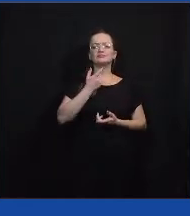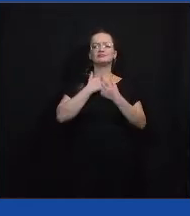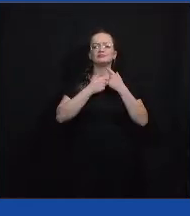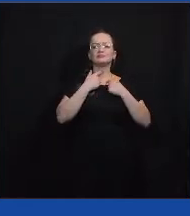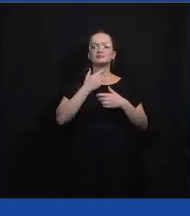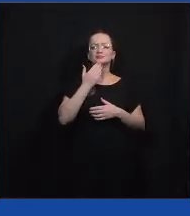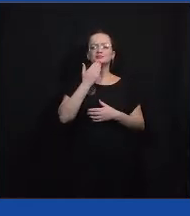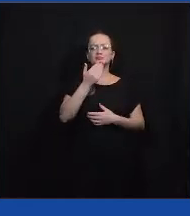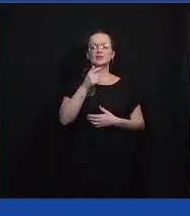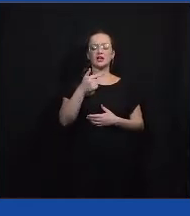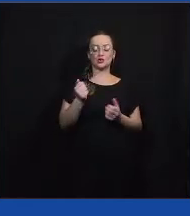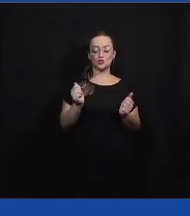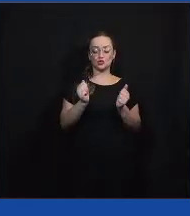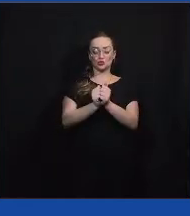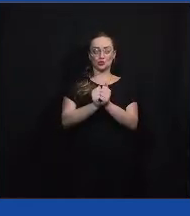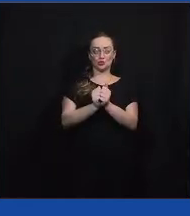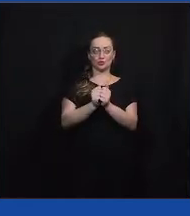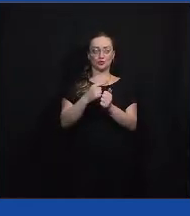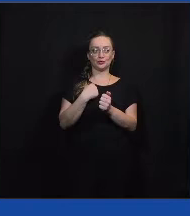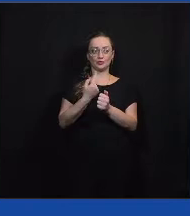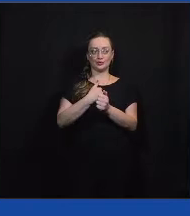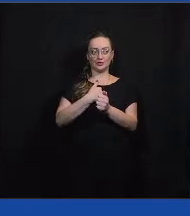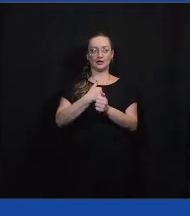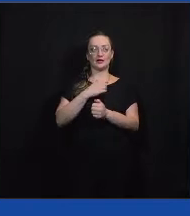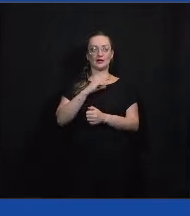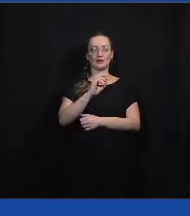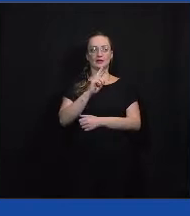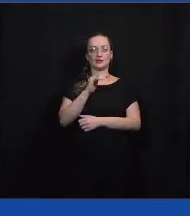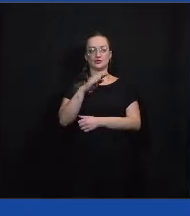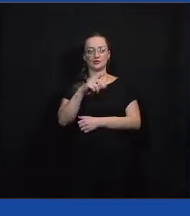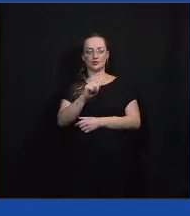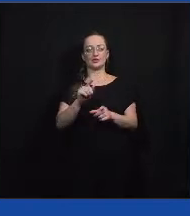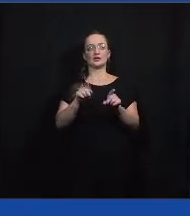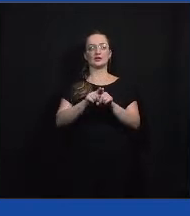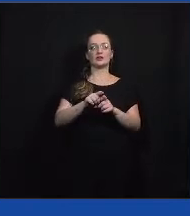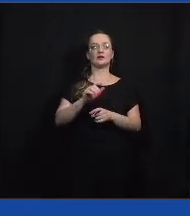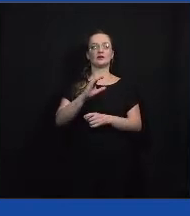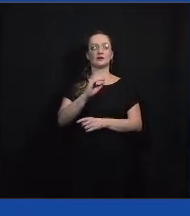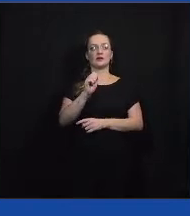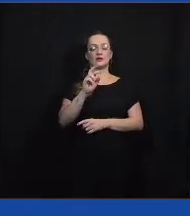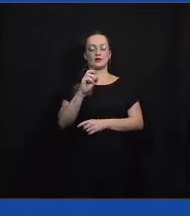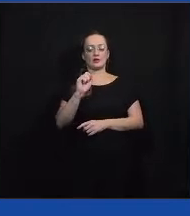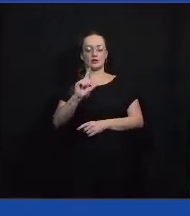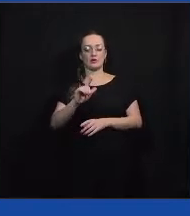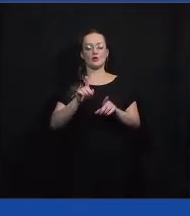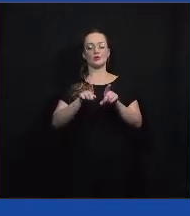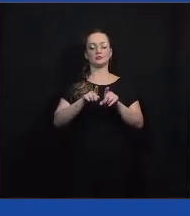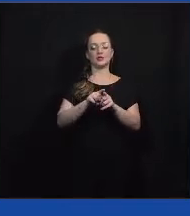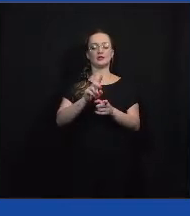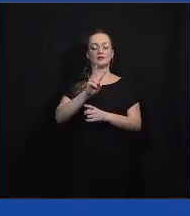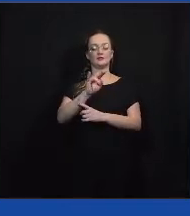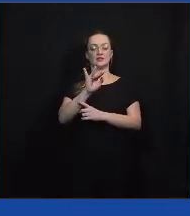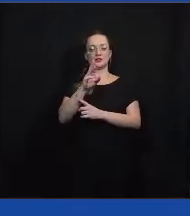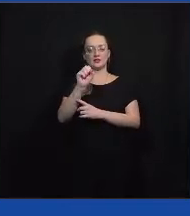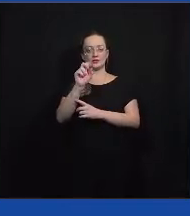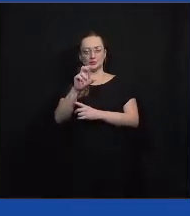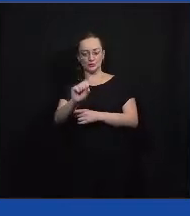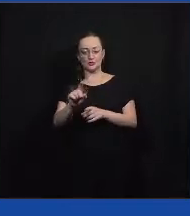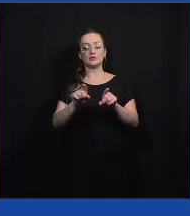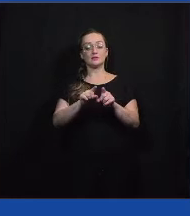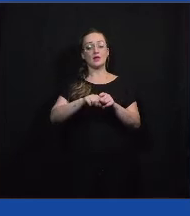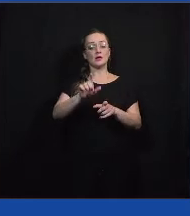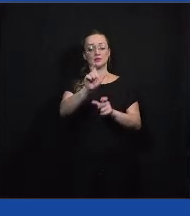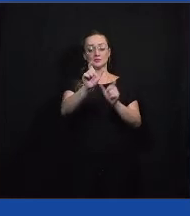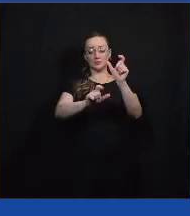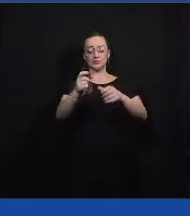chamada com a gente, Cristina, Carol, Vinícius, se apresentar rapidamente, e quem quiser aí no YouTube também pode escrever no chat,